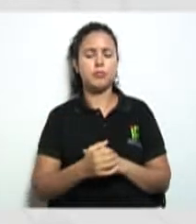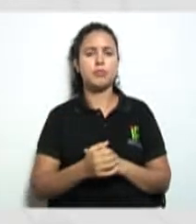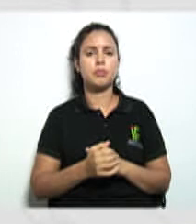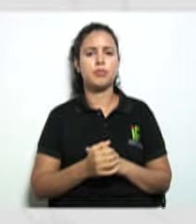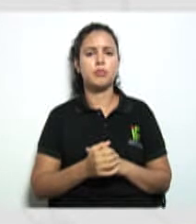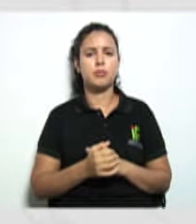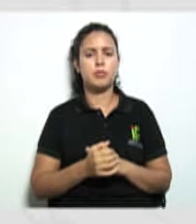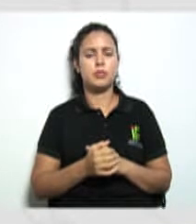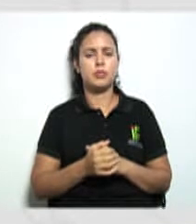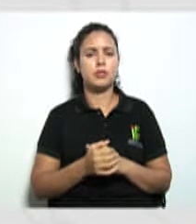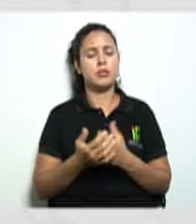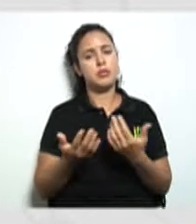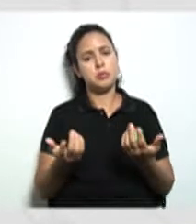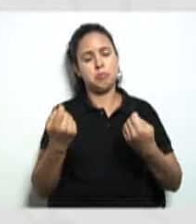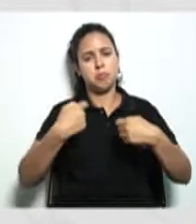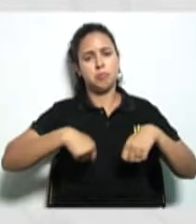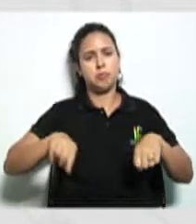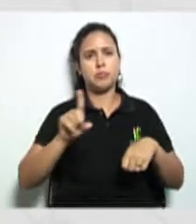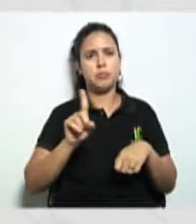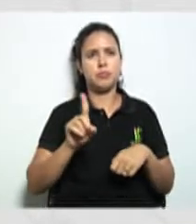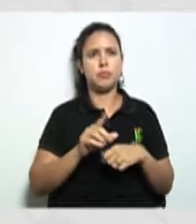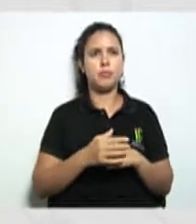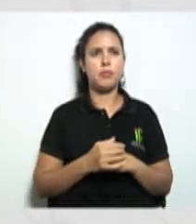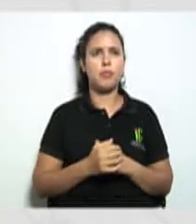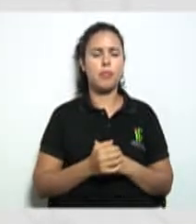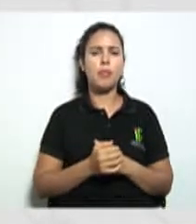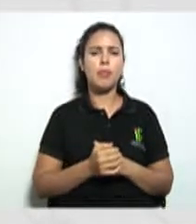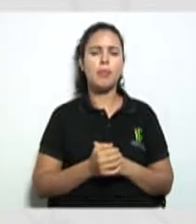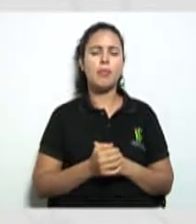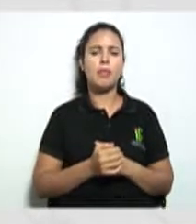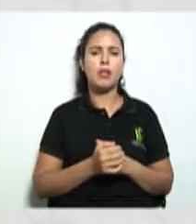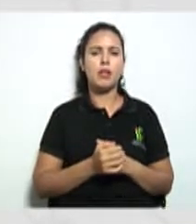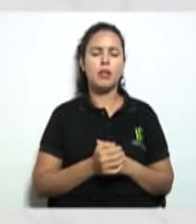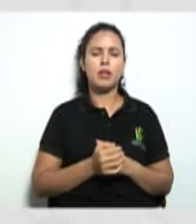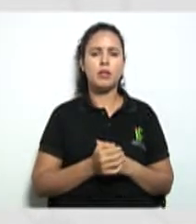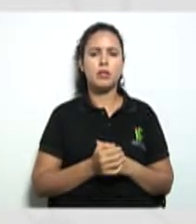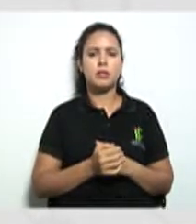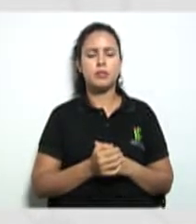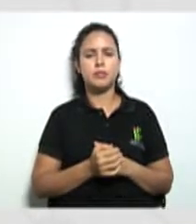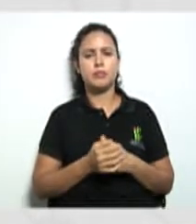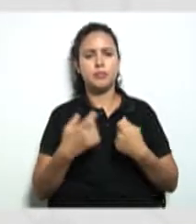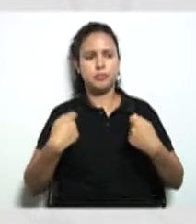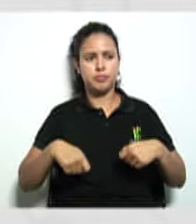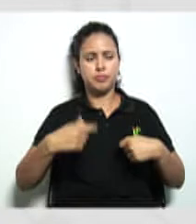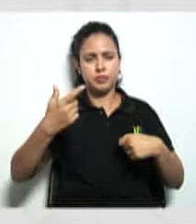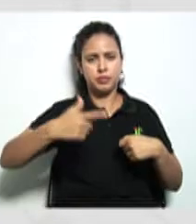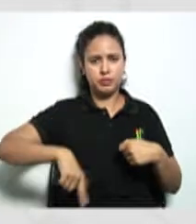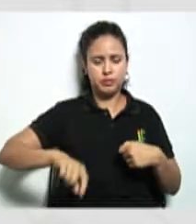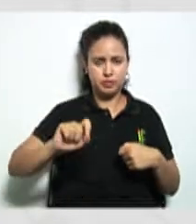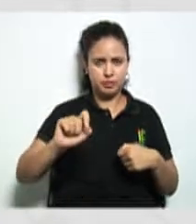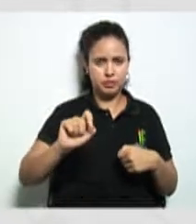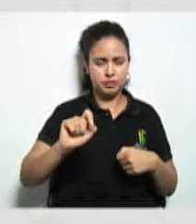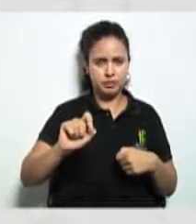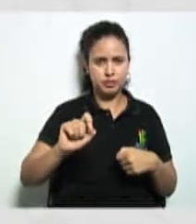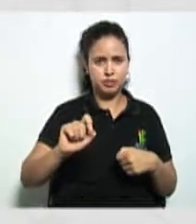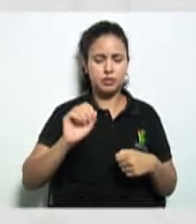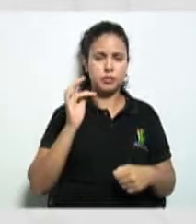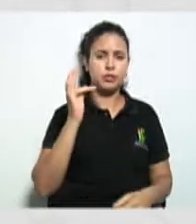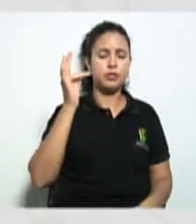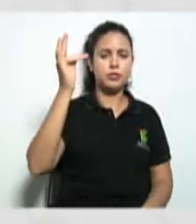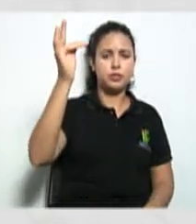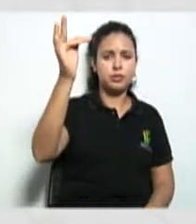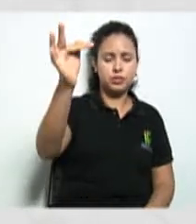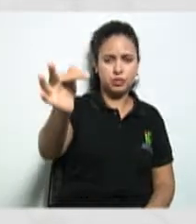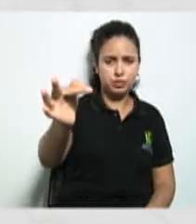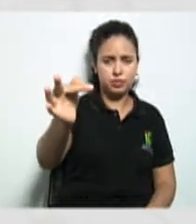será necessário. Aí, o outro momento, o que precisa ainda dentro da viabilidade? Os futuros